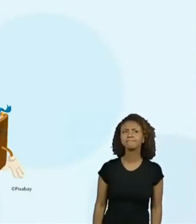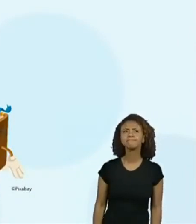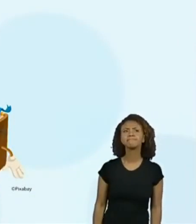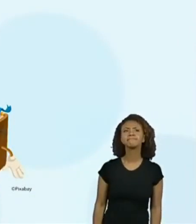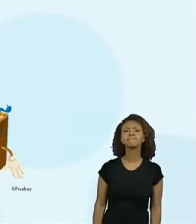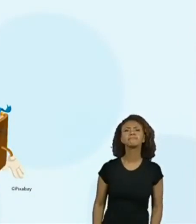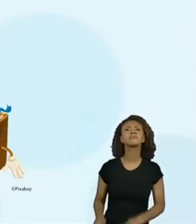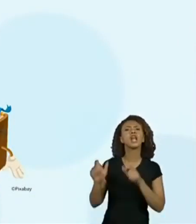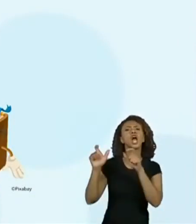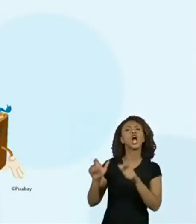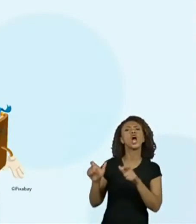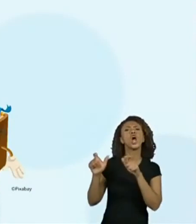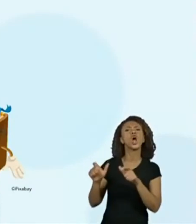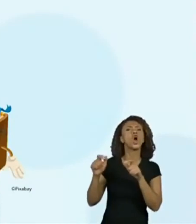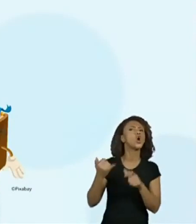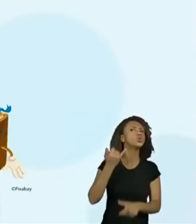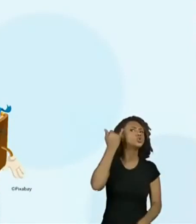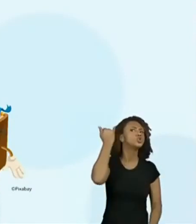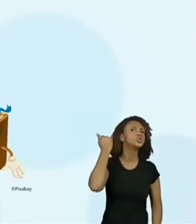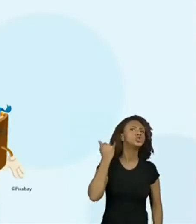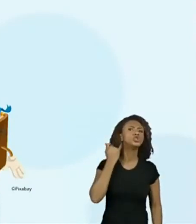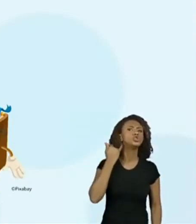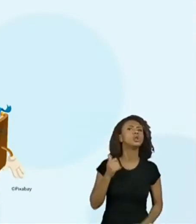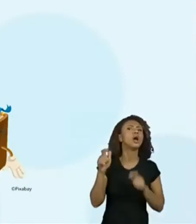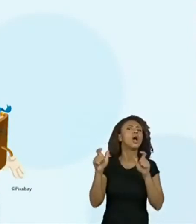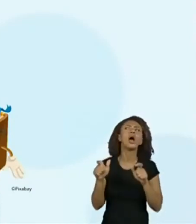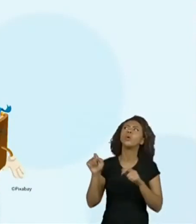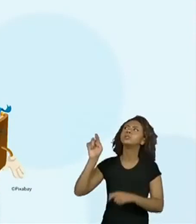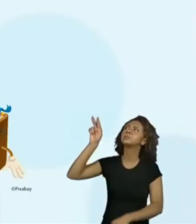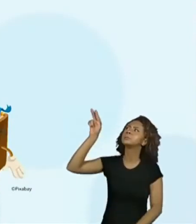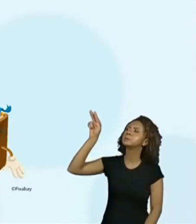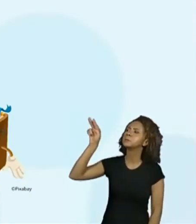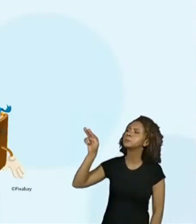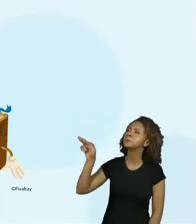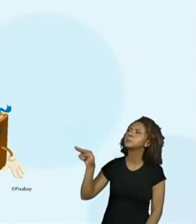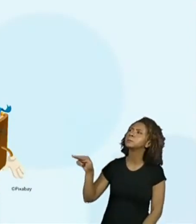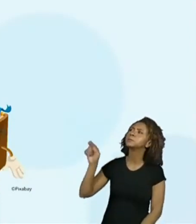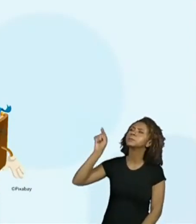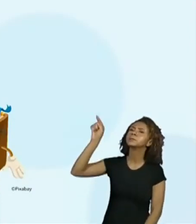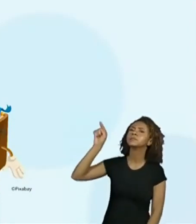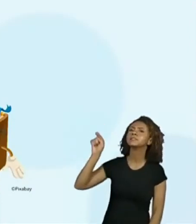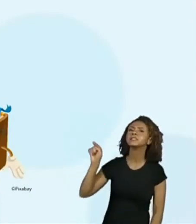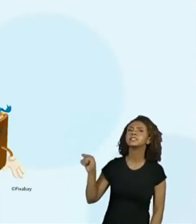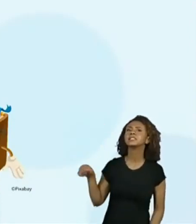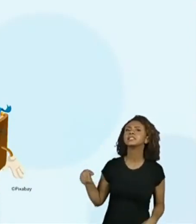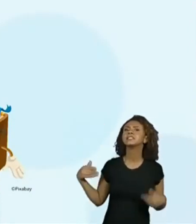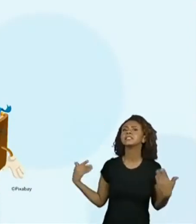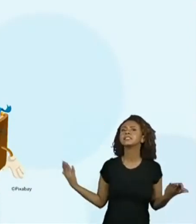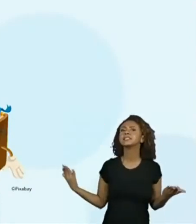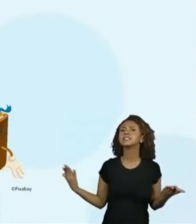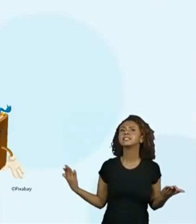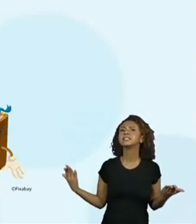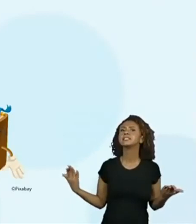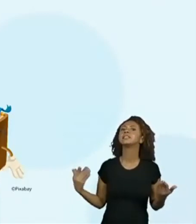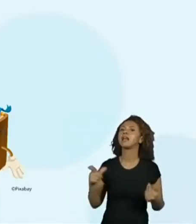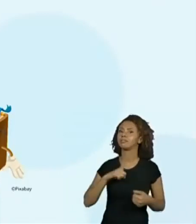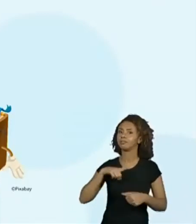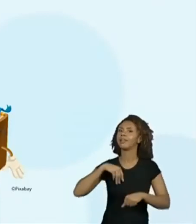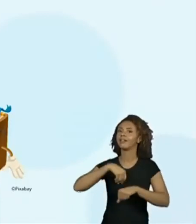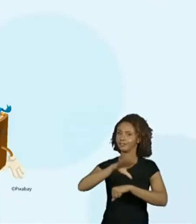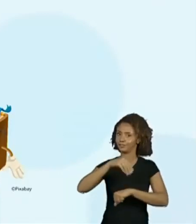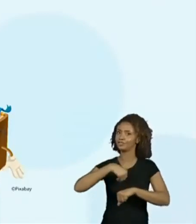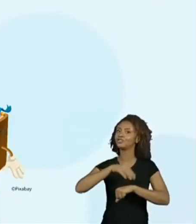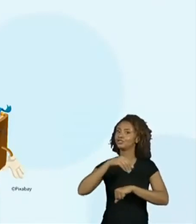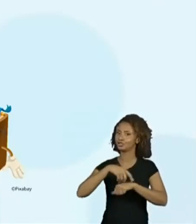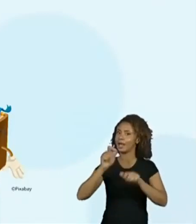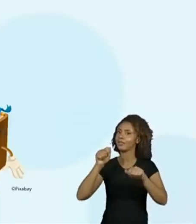posso encontrar? Juliana, dê boas pistas para que a gente encontre ali o nome da professora Juliana nessa lista de nomes.